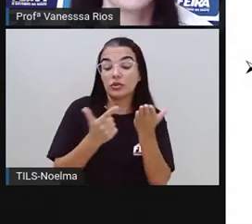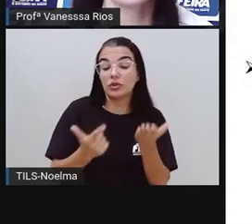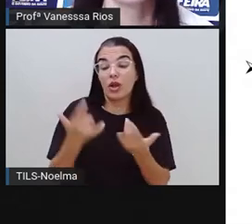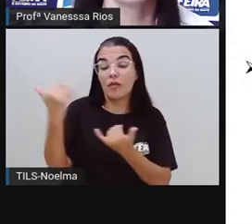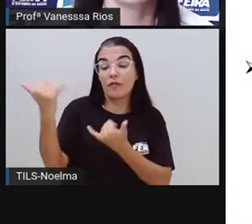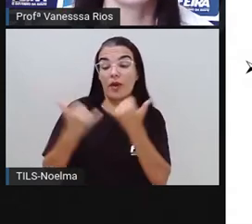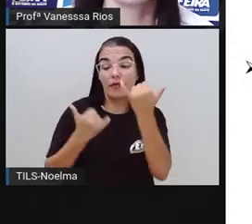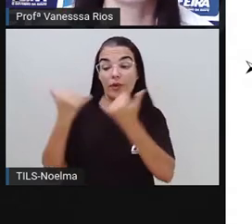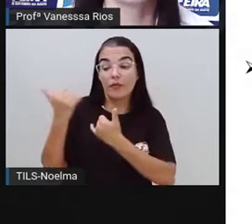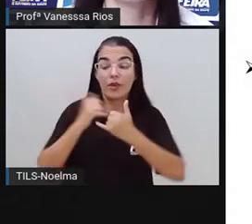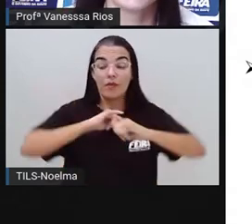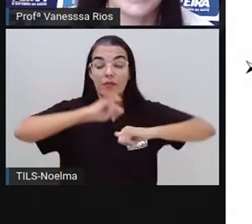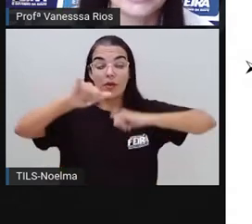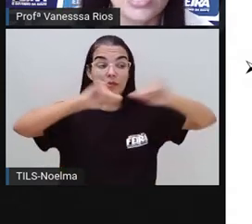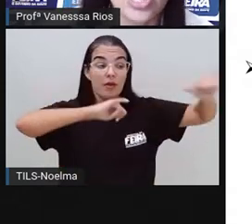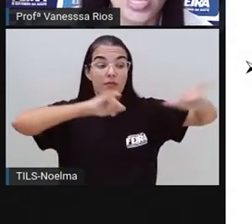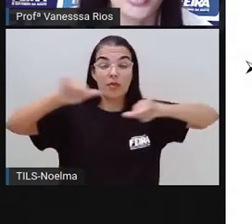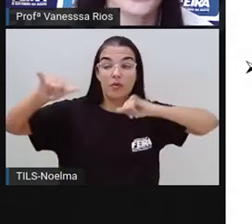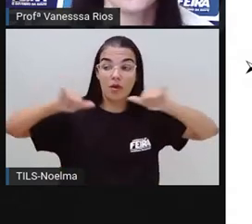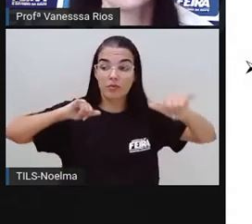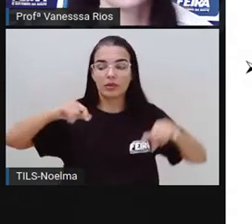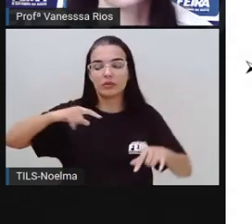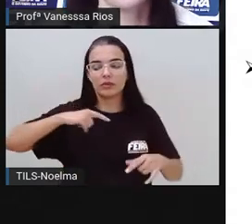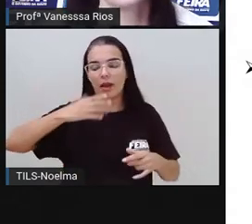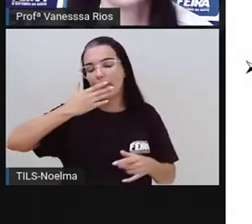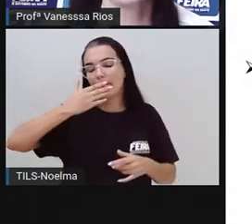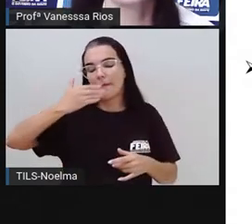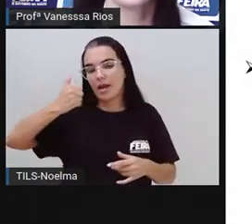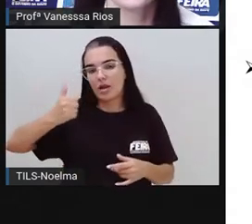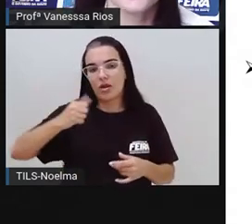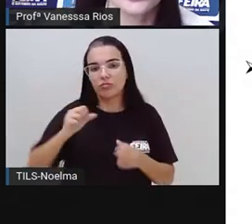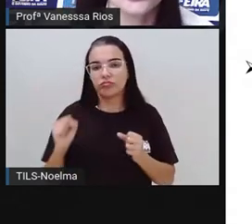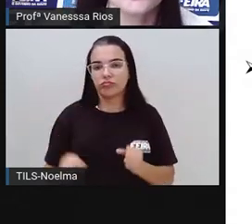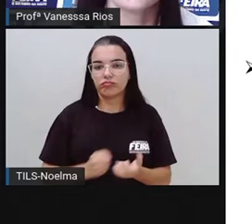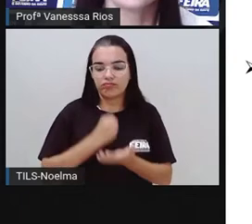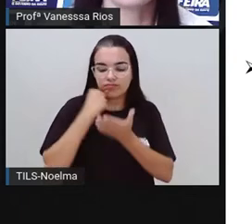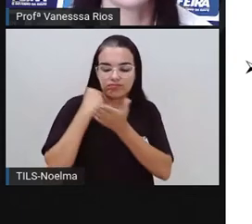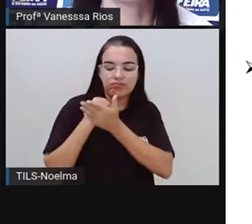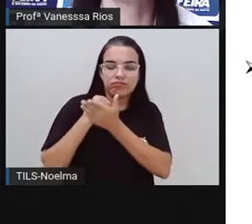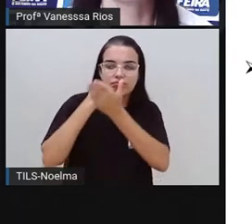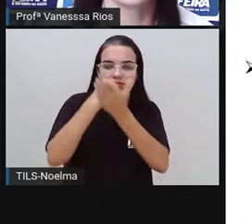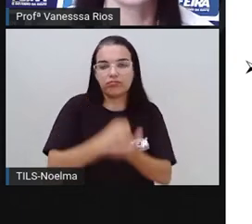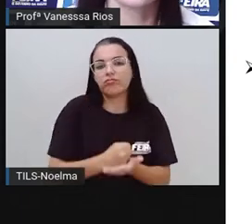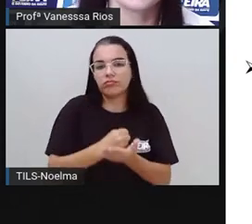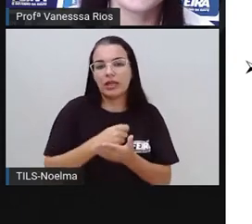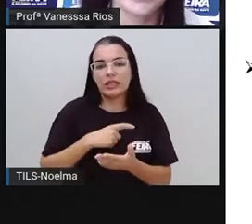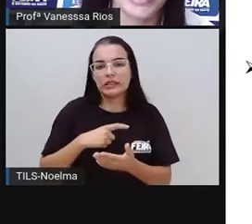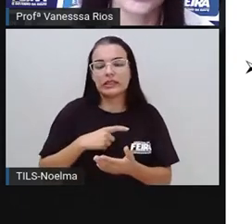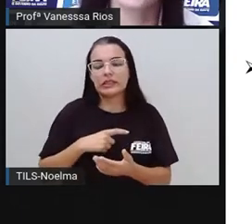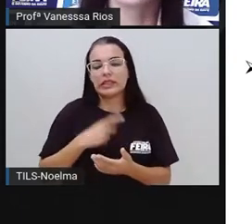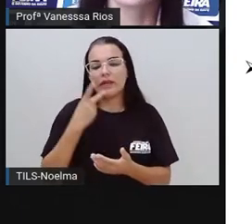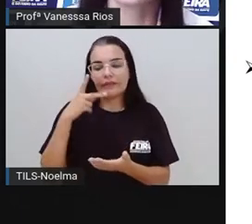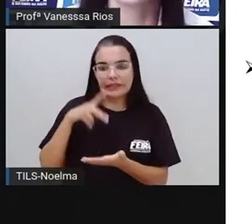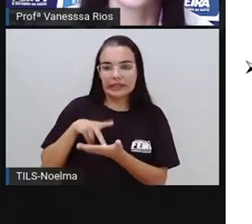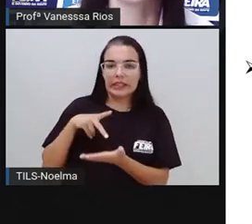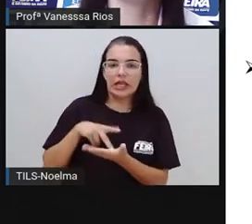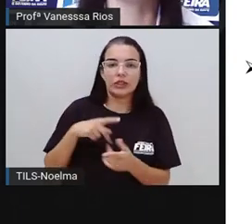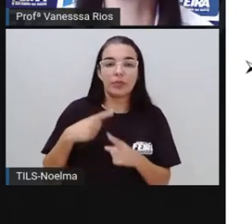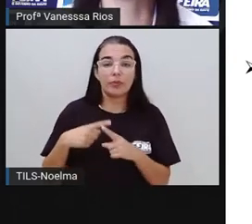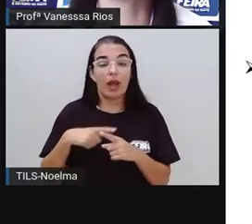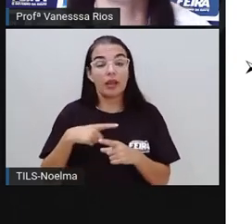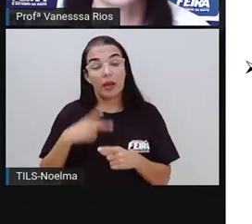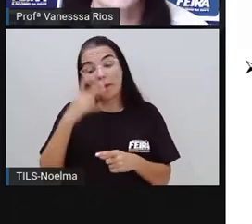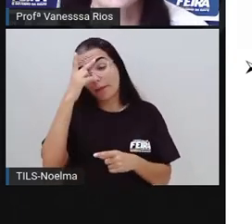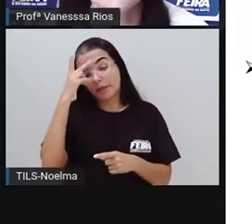sejam mais validadas, né? Elas sejam mais consistentes, que tenham mais credibilidade, porque existem ali